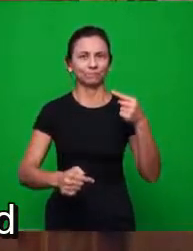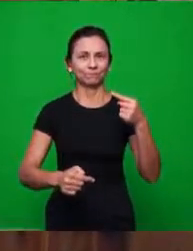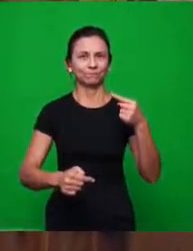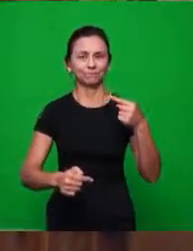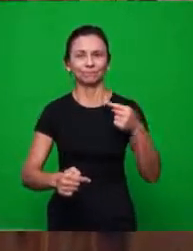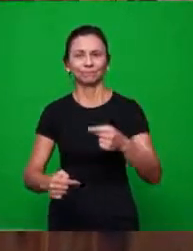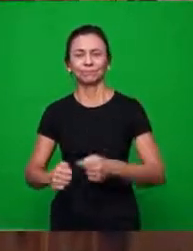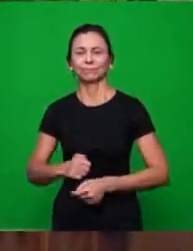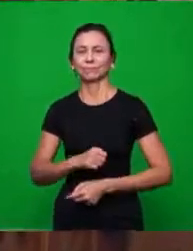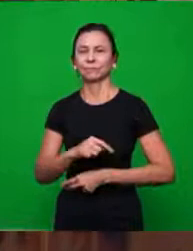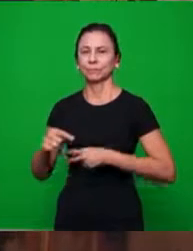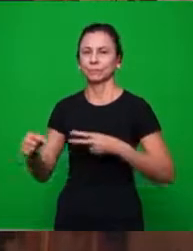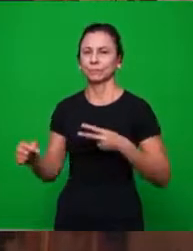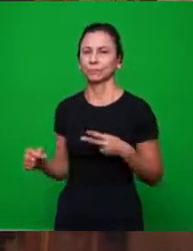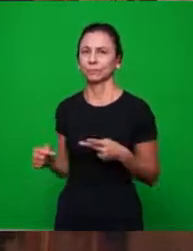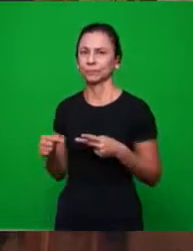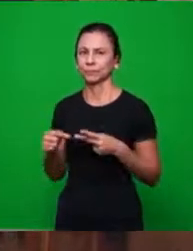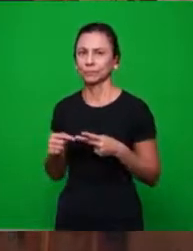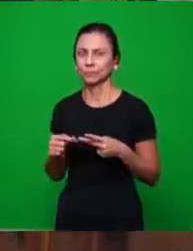segunda.